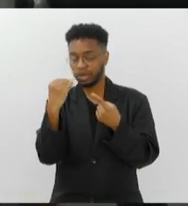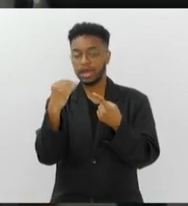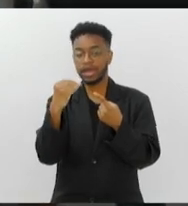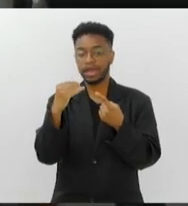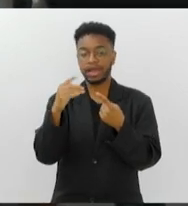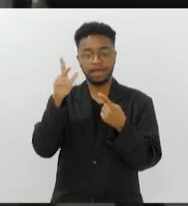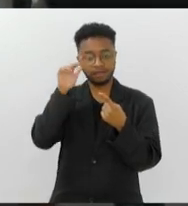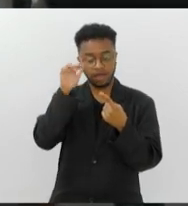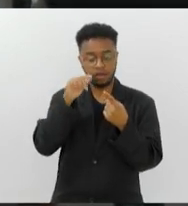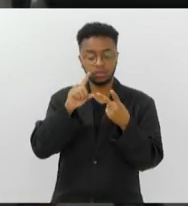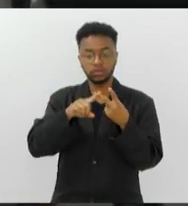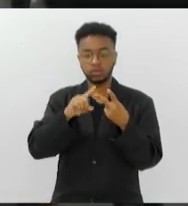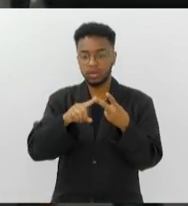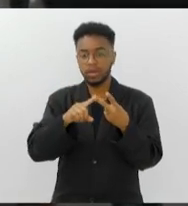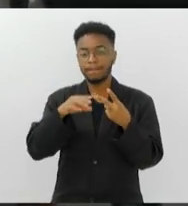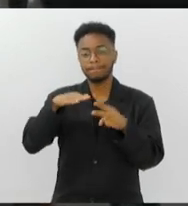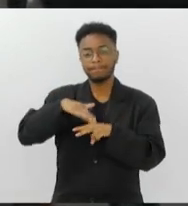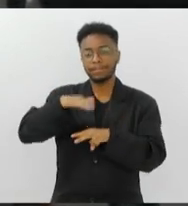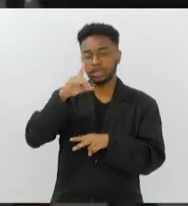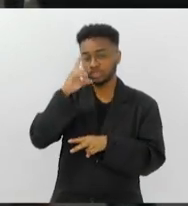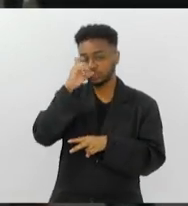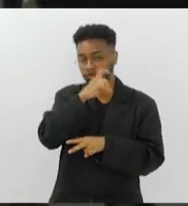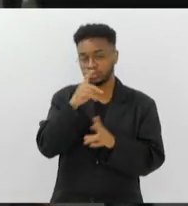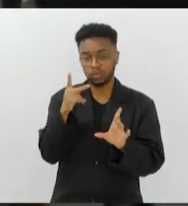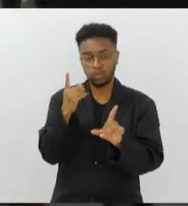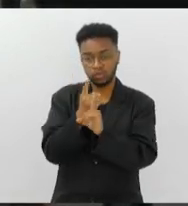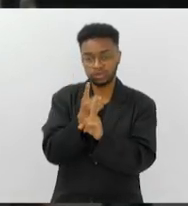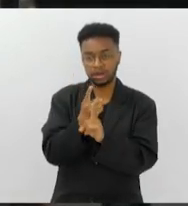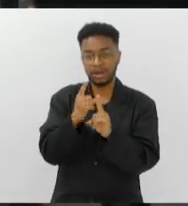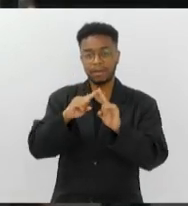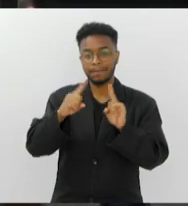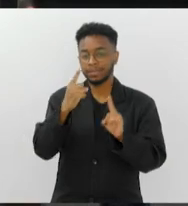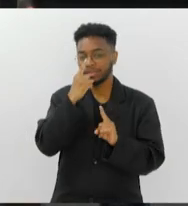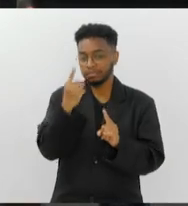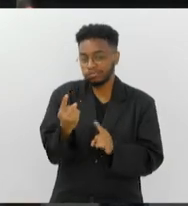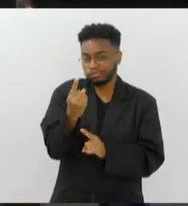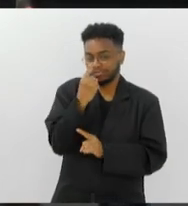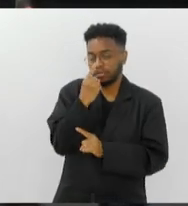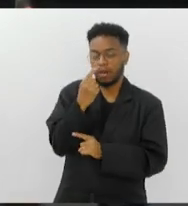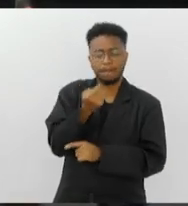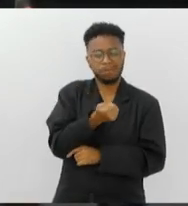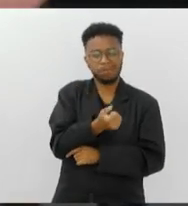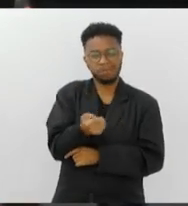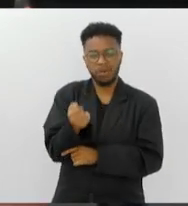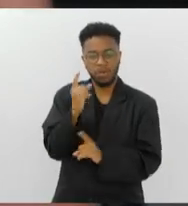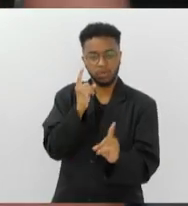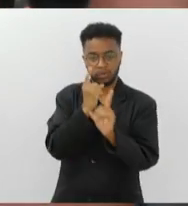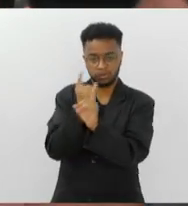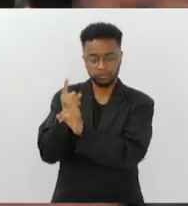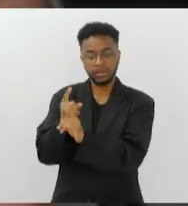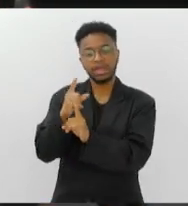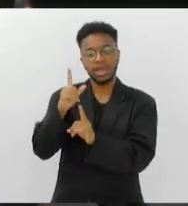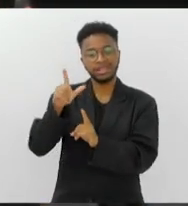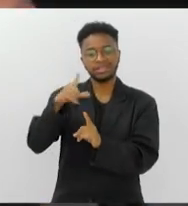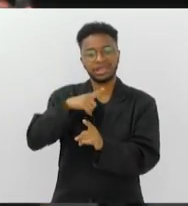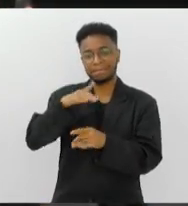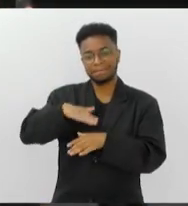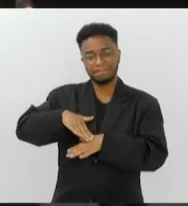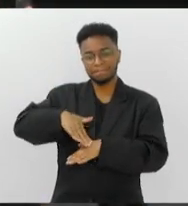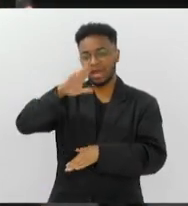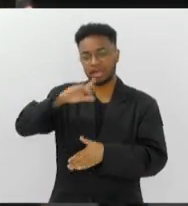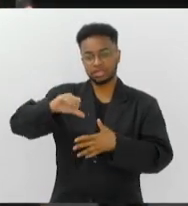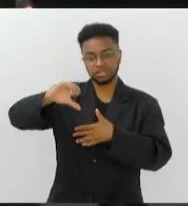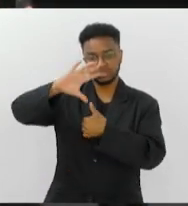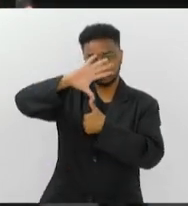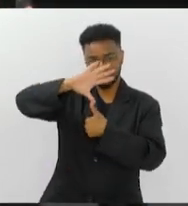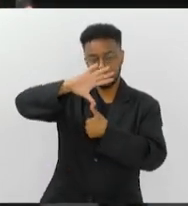espécie mais rara, que é o cavalo marinho do focinho curto, só que ele é muito pouco visto. Ele é mais comum na América do Norte, então aqui no Brasil ele é